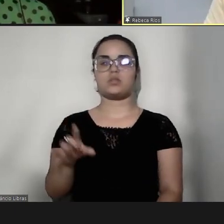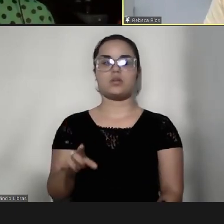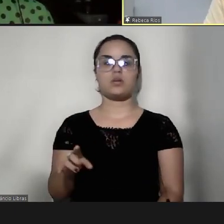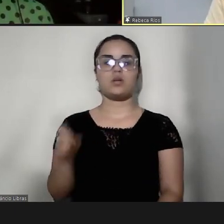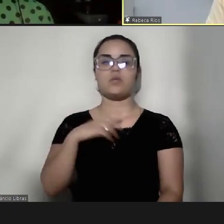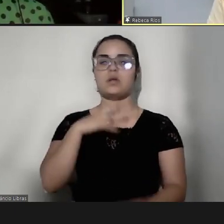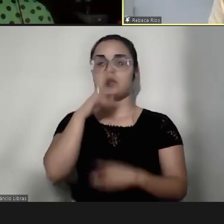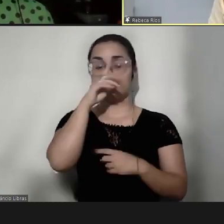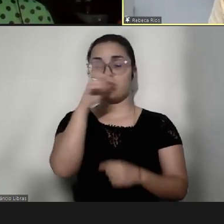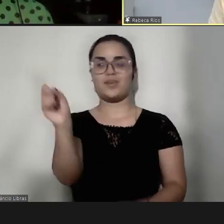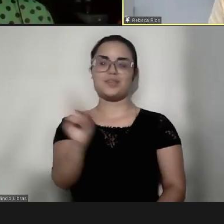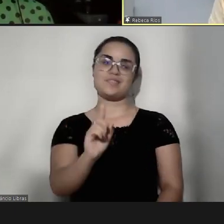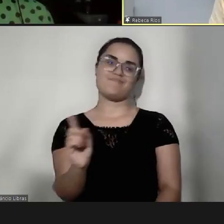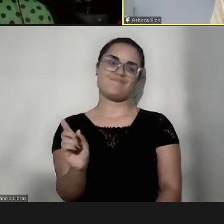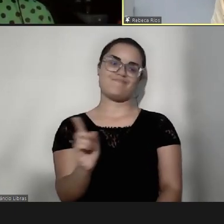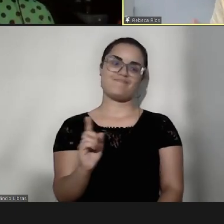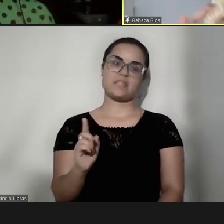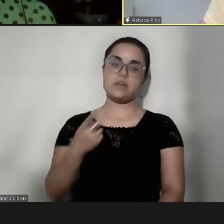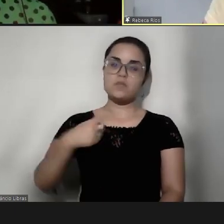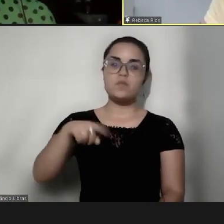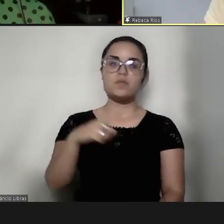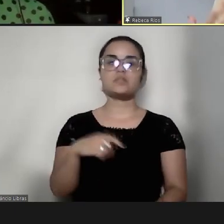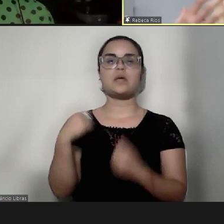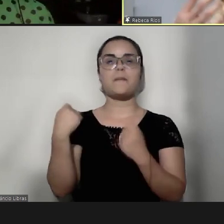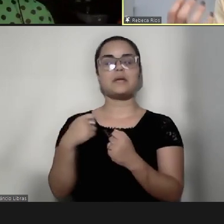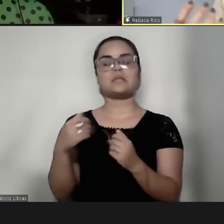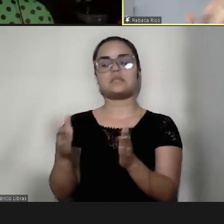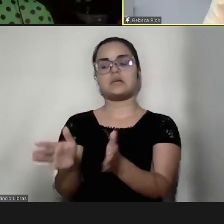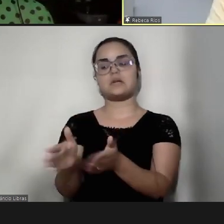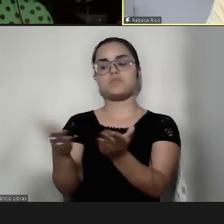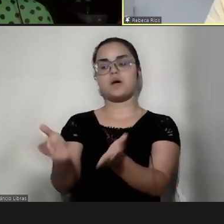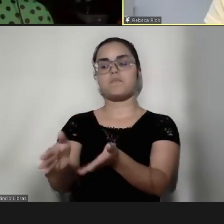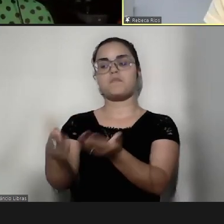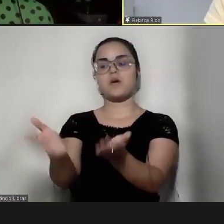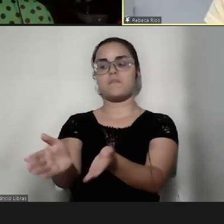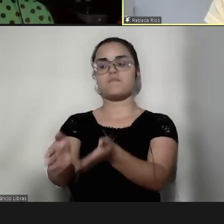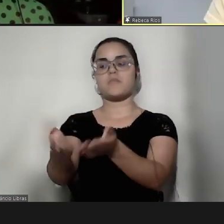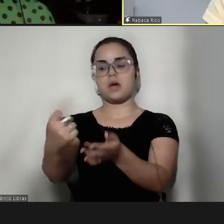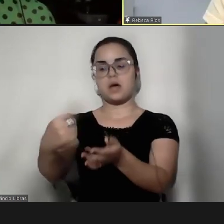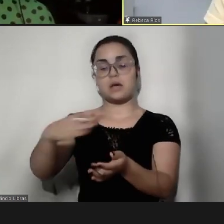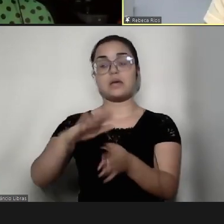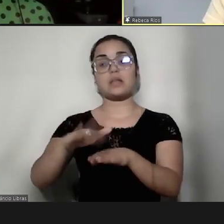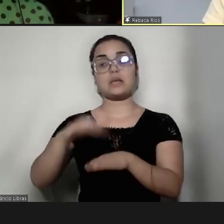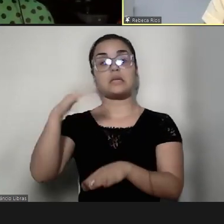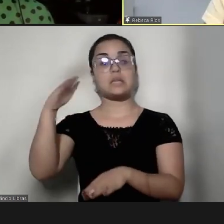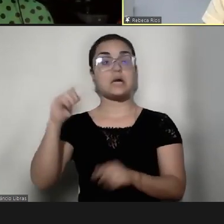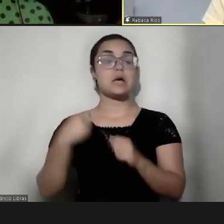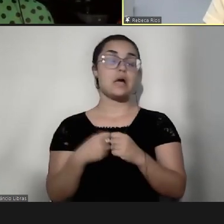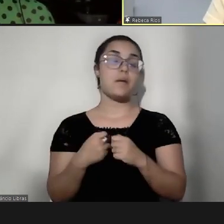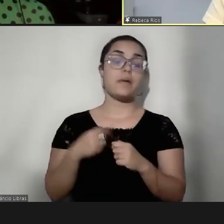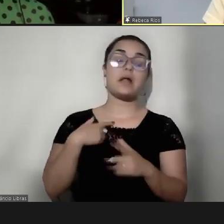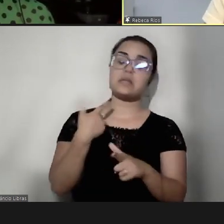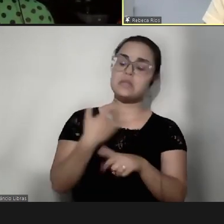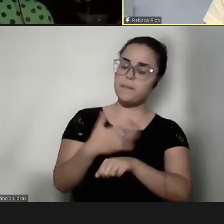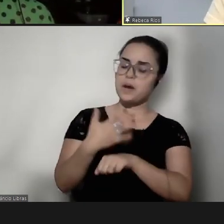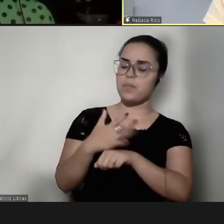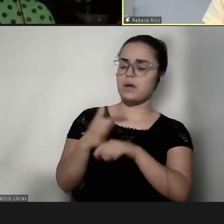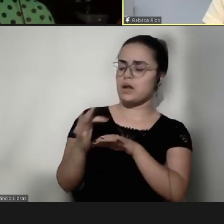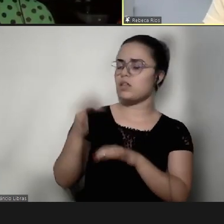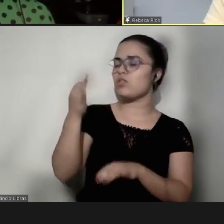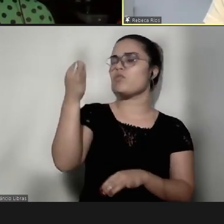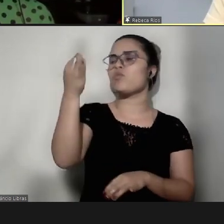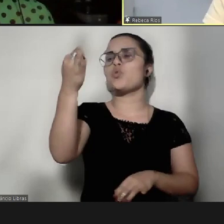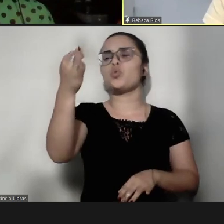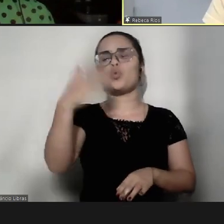forte, não, você tem que nutrir, aquela criança tem que estar, né, preparada, nutrida ali de